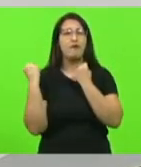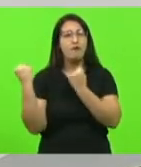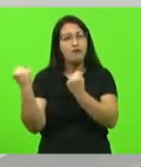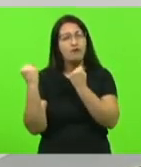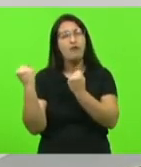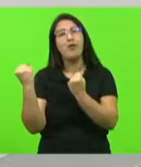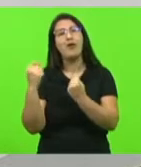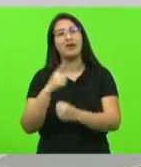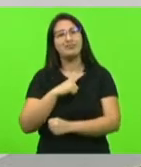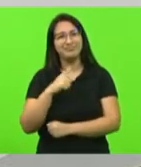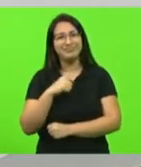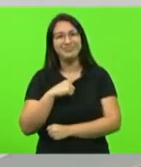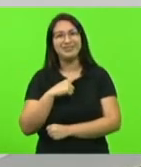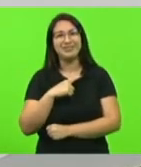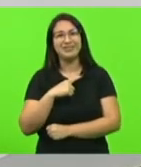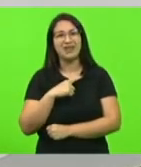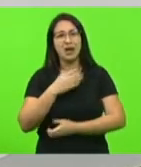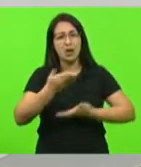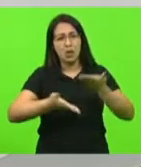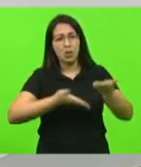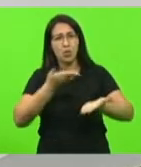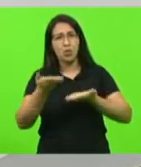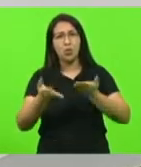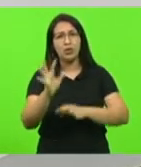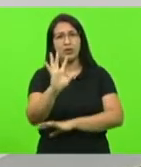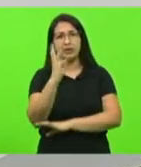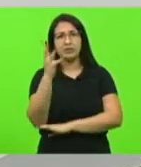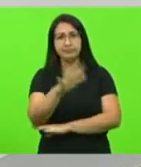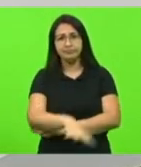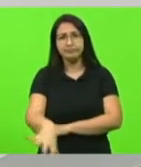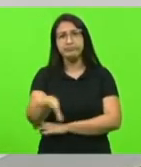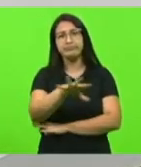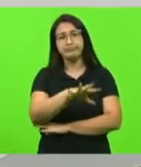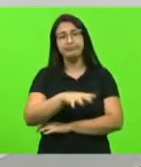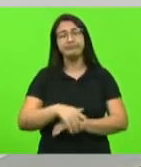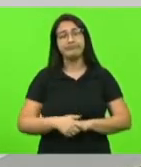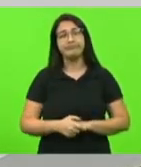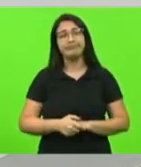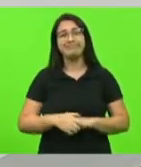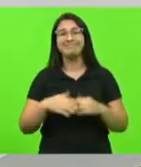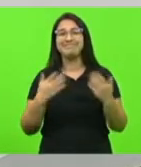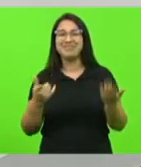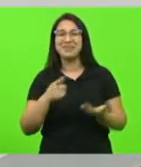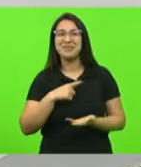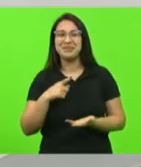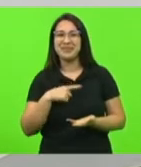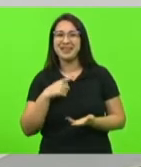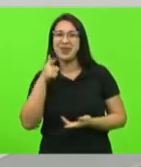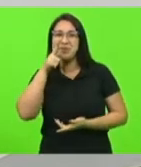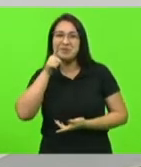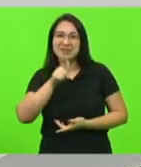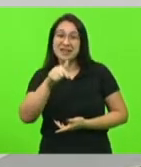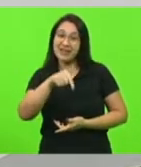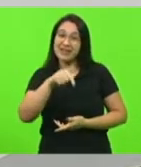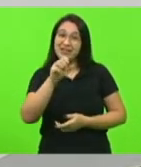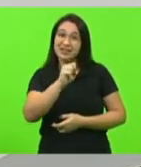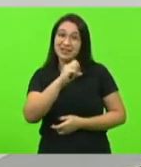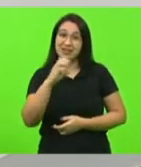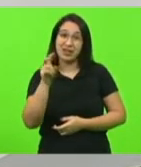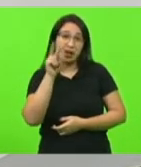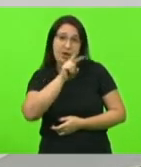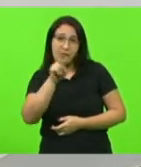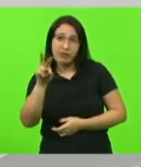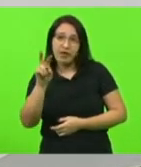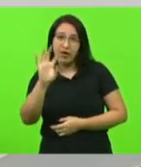familiar em qual preserva o meio ambiente essa agricultura familiar então nós temos essa vantagem em Santa Catarina a gente não vê queimada não vê